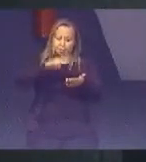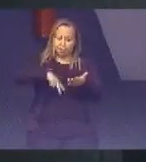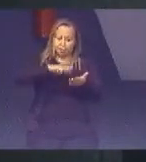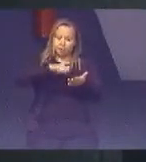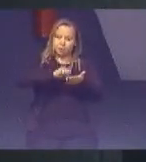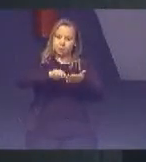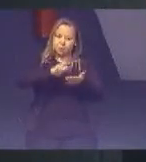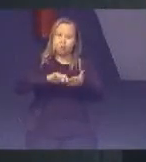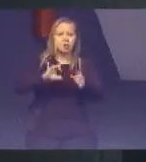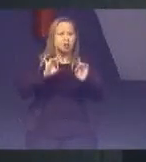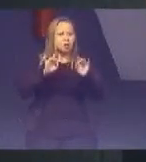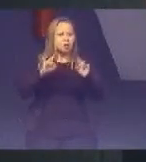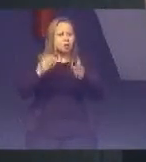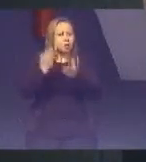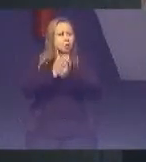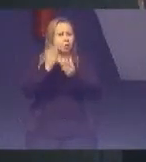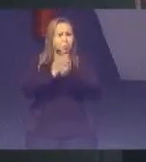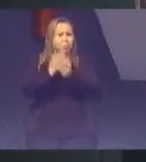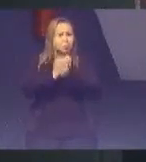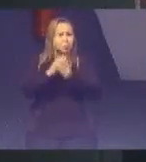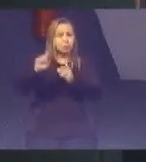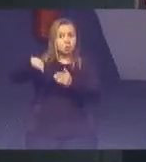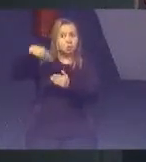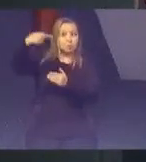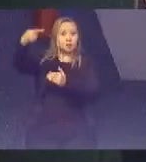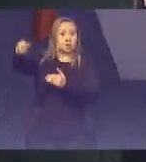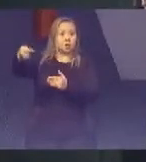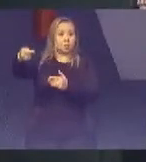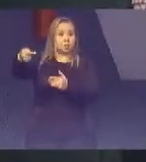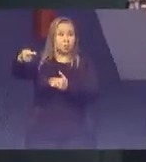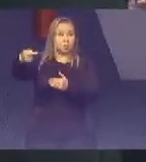judiciário É sair do processo É ir ao bairro